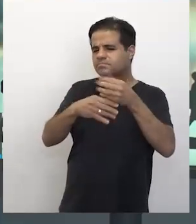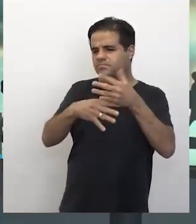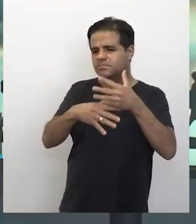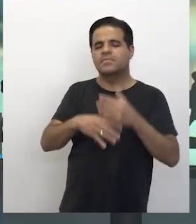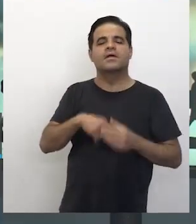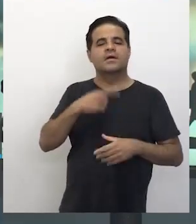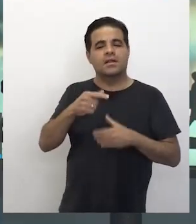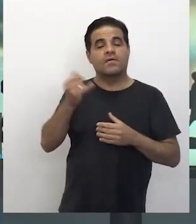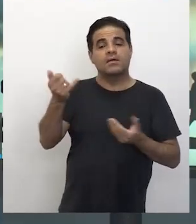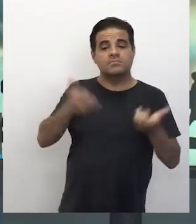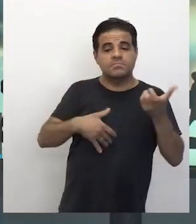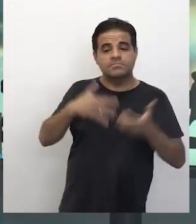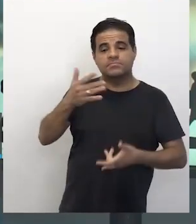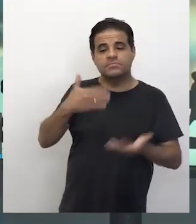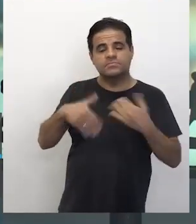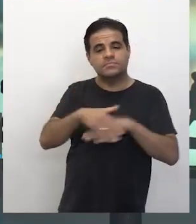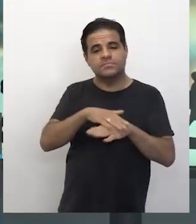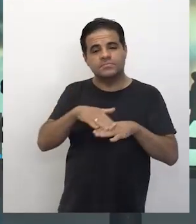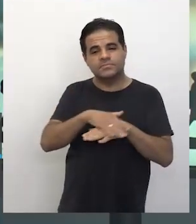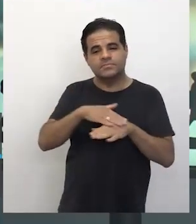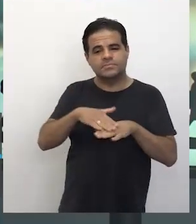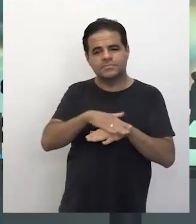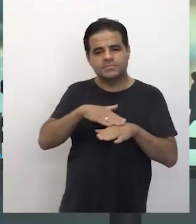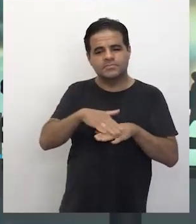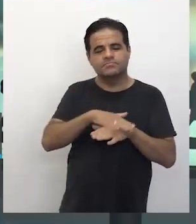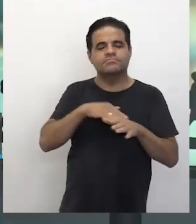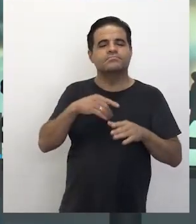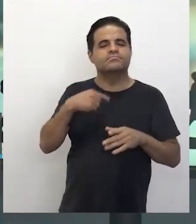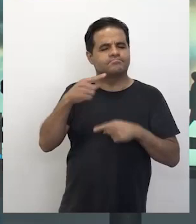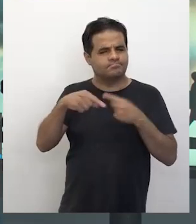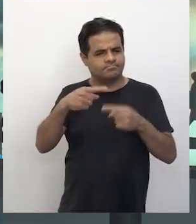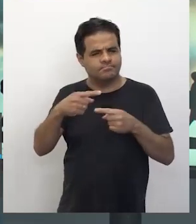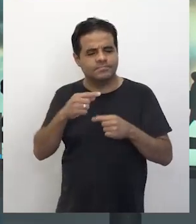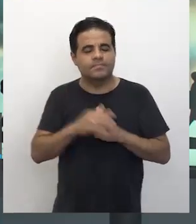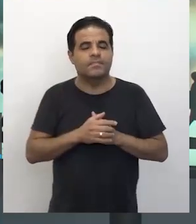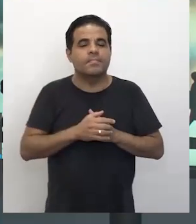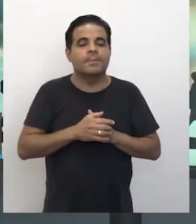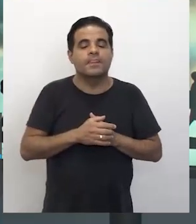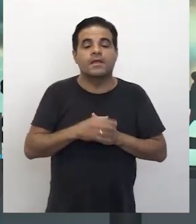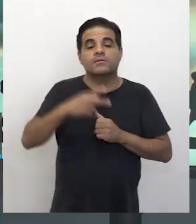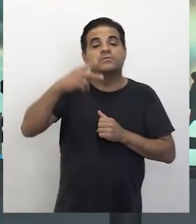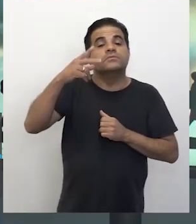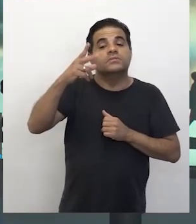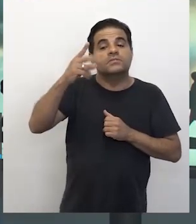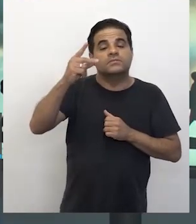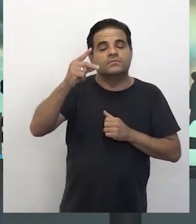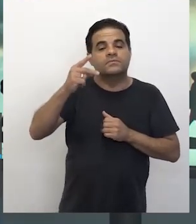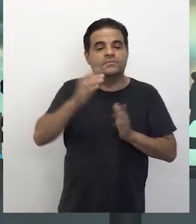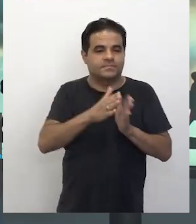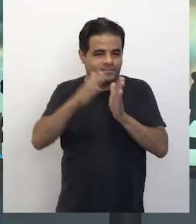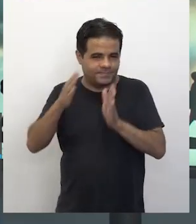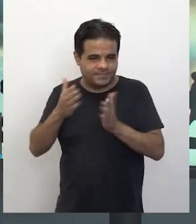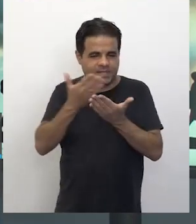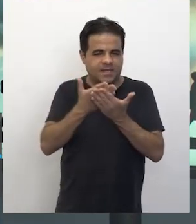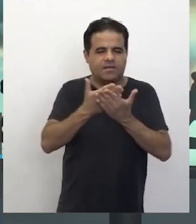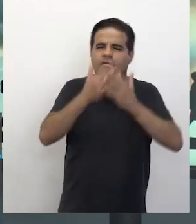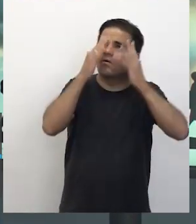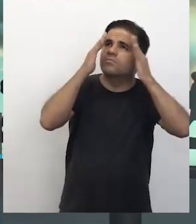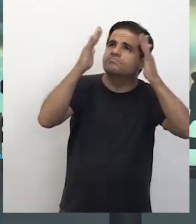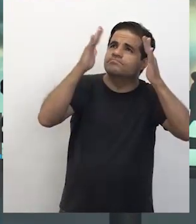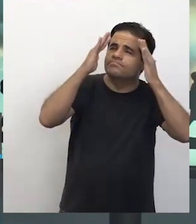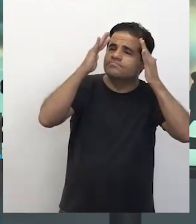contar para a gente. E aí, nós vamos aí ir para a segunda parte da aula, que é essa reflexão. Ok,